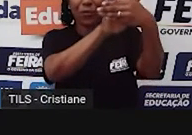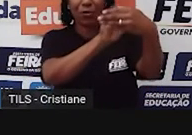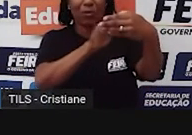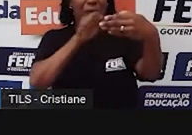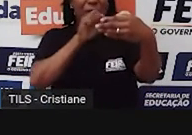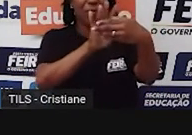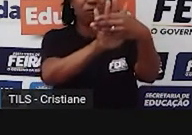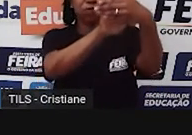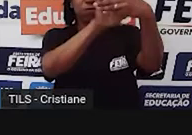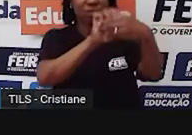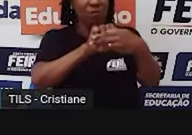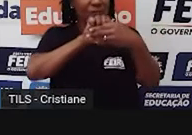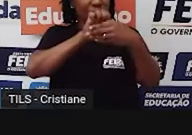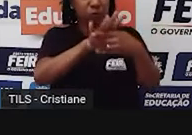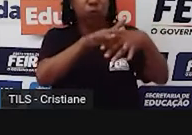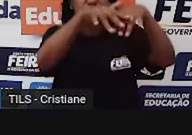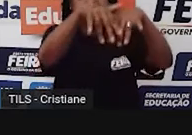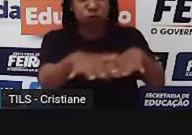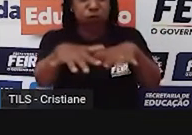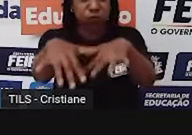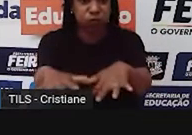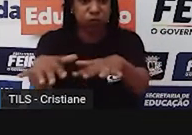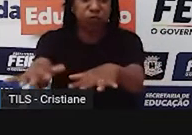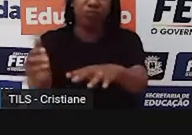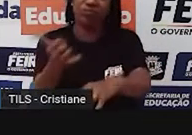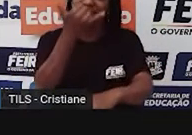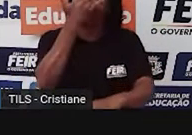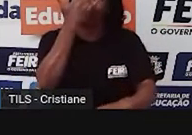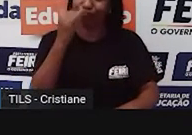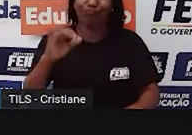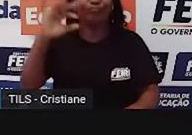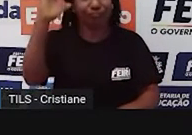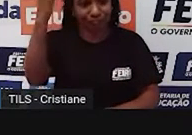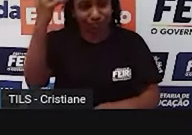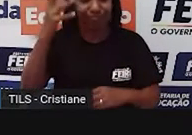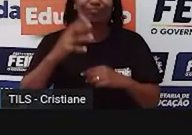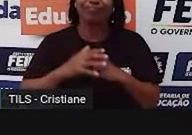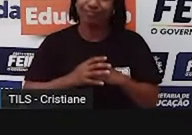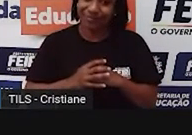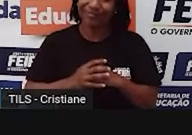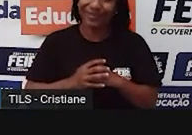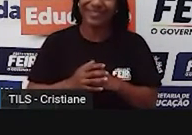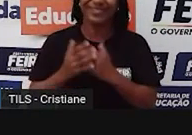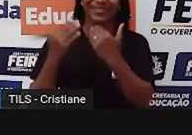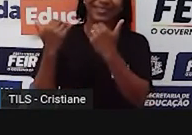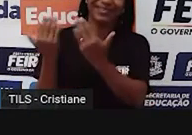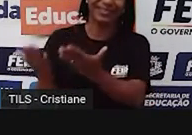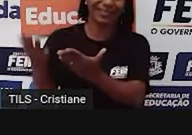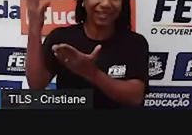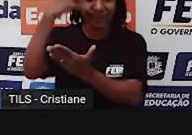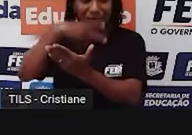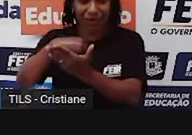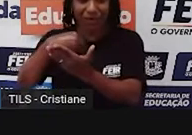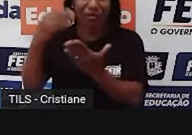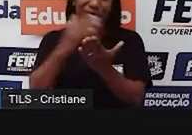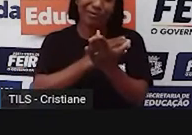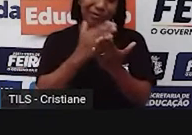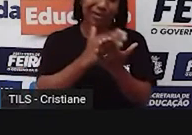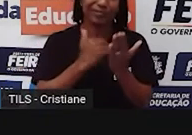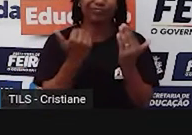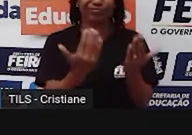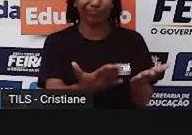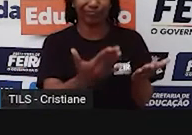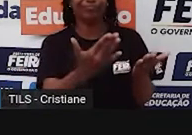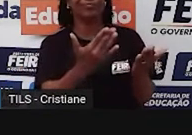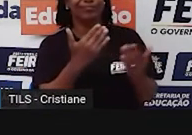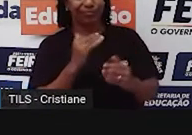paisagens das mais belas, que recordam coisas maravilhosas, até essas paisagens não tão bonitas assim, que também